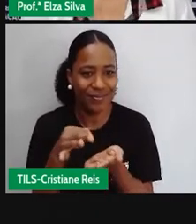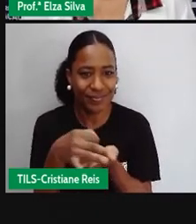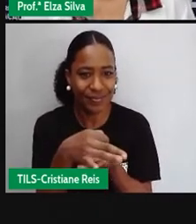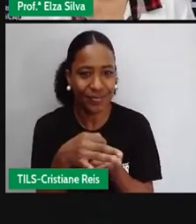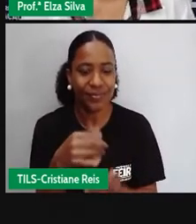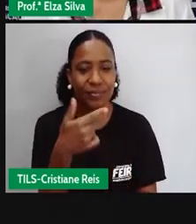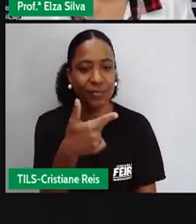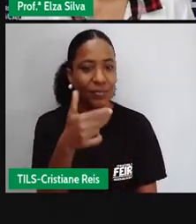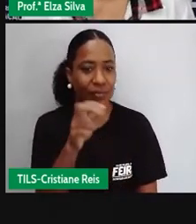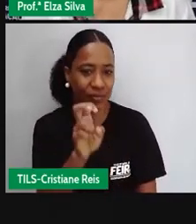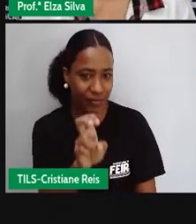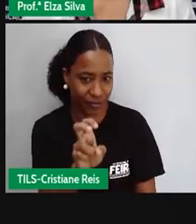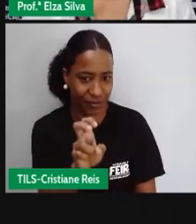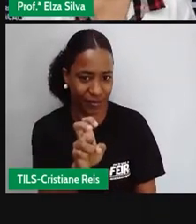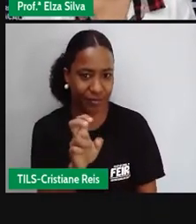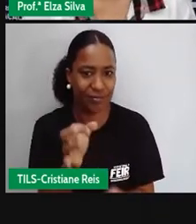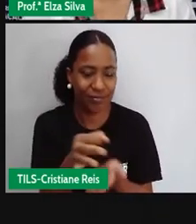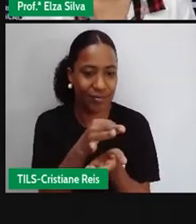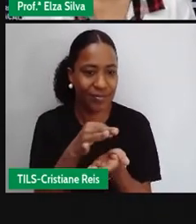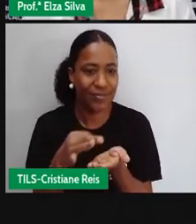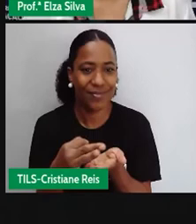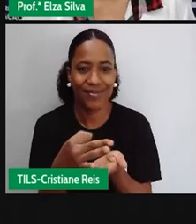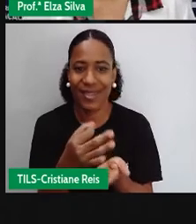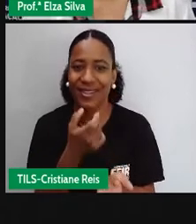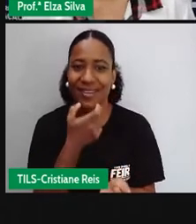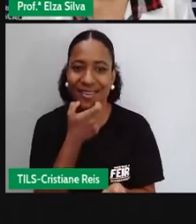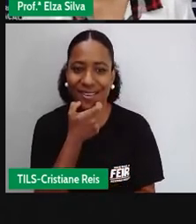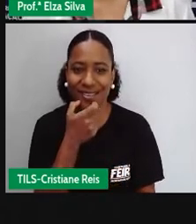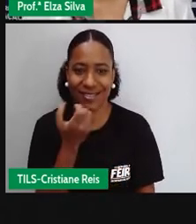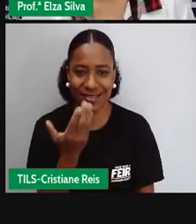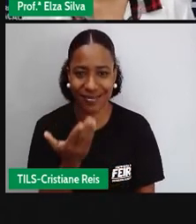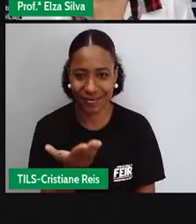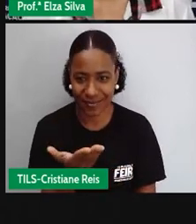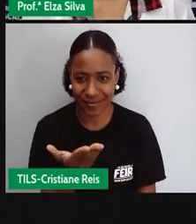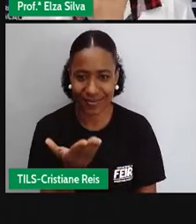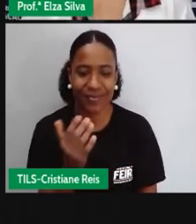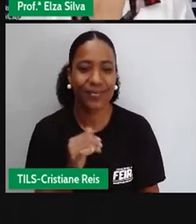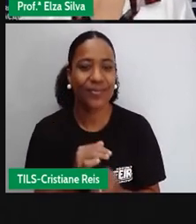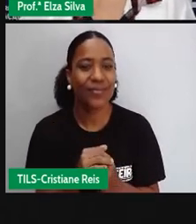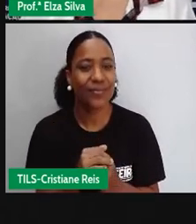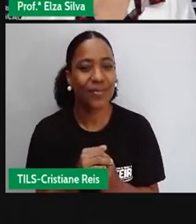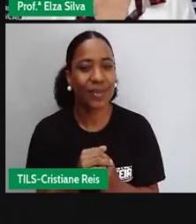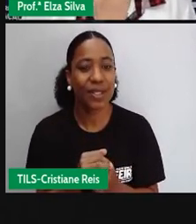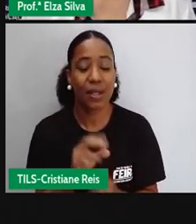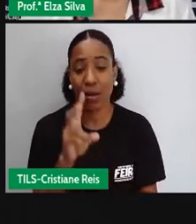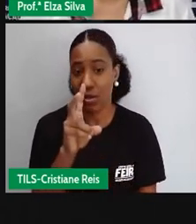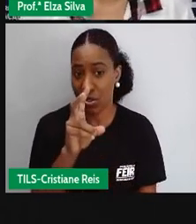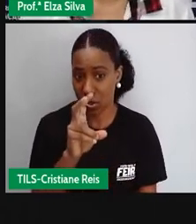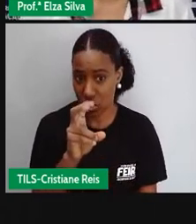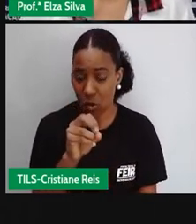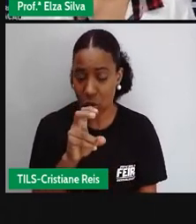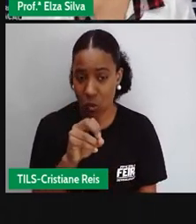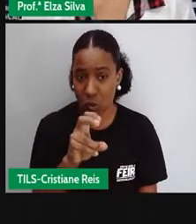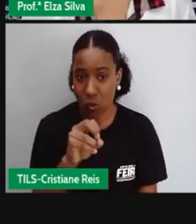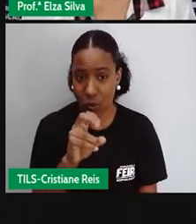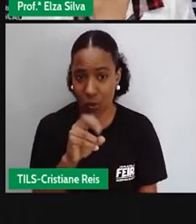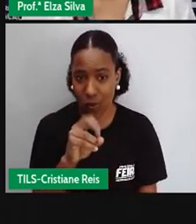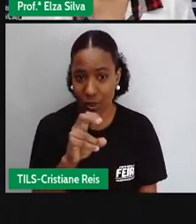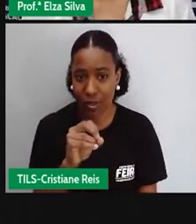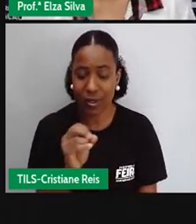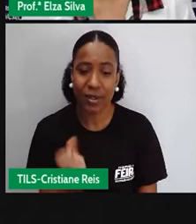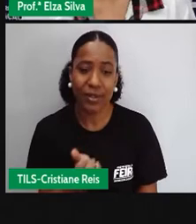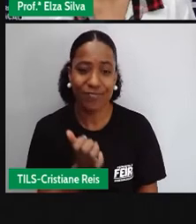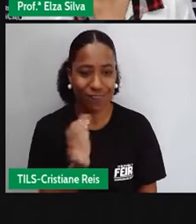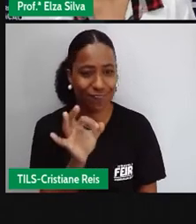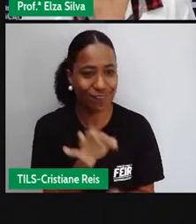25 centavos, 25 centavos, a corana. 50 centavos, 50